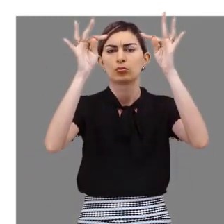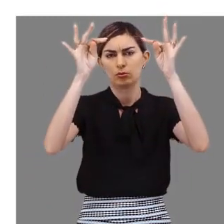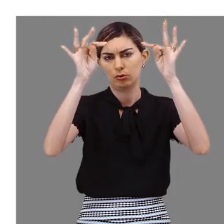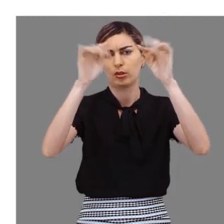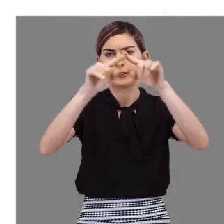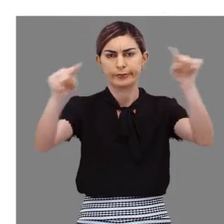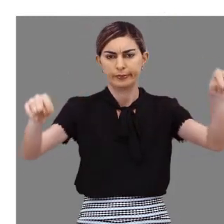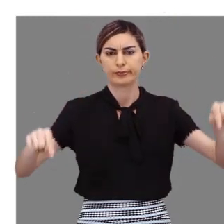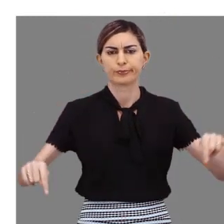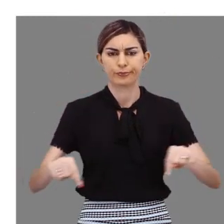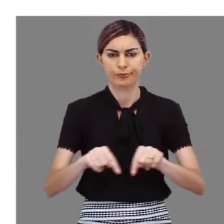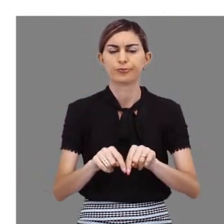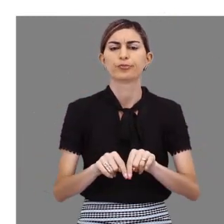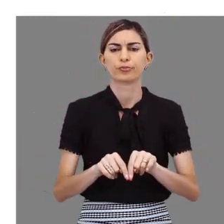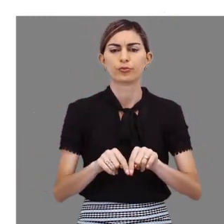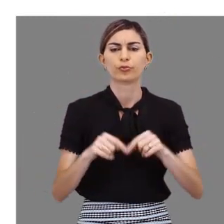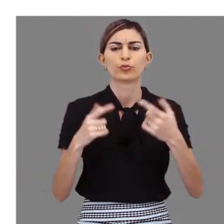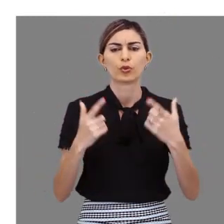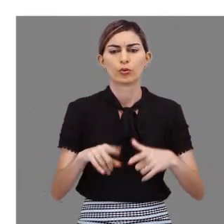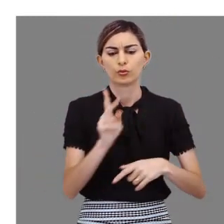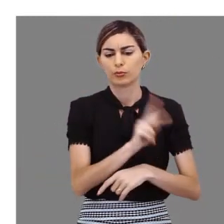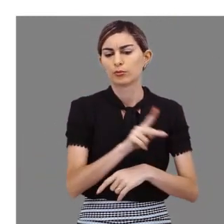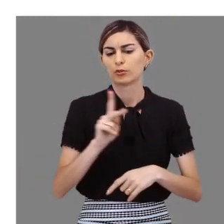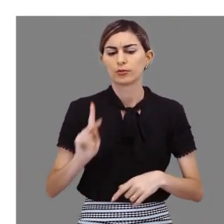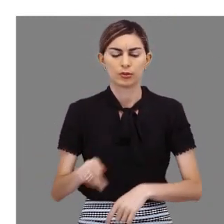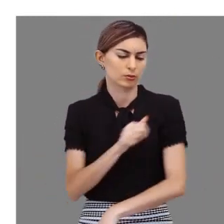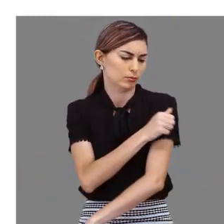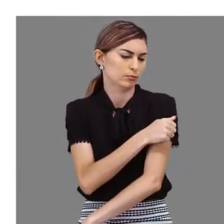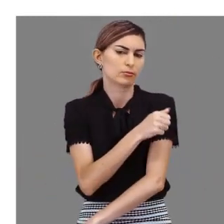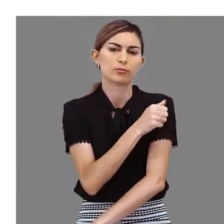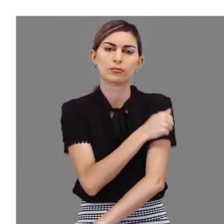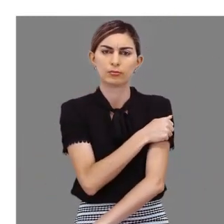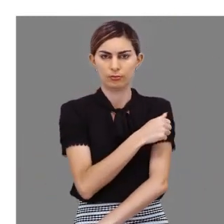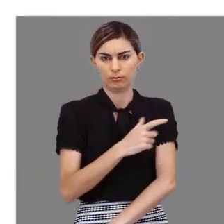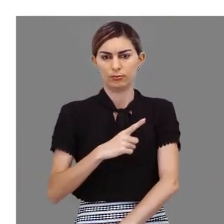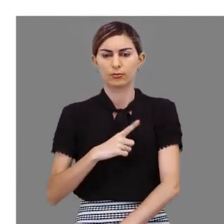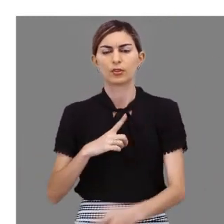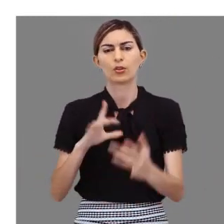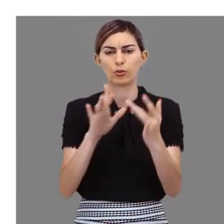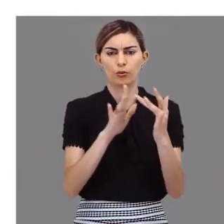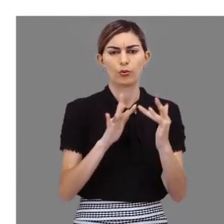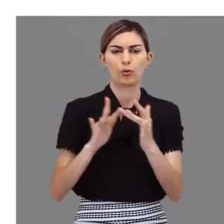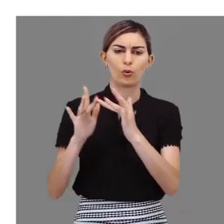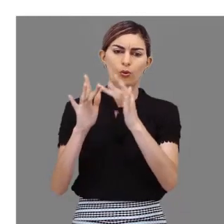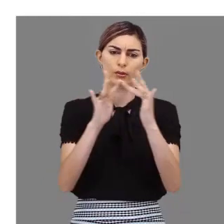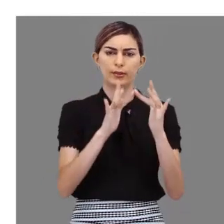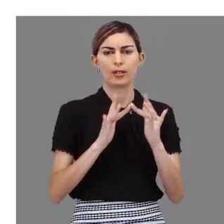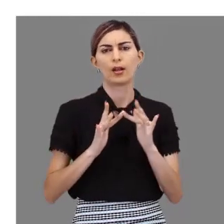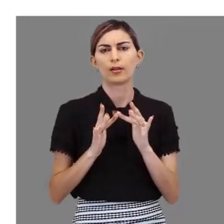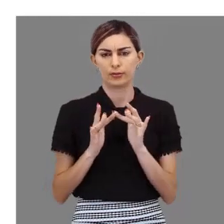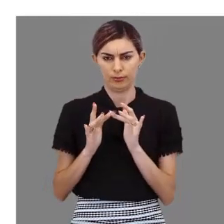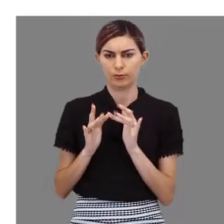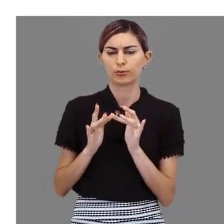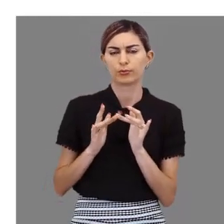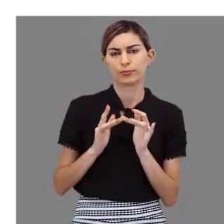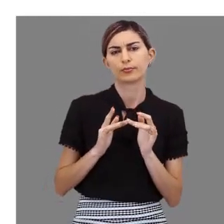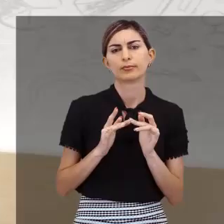sala de aula, onde professores e alunos têm um contato mediado por interfaces.